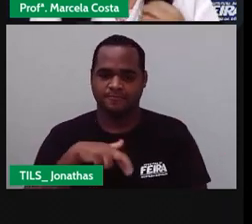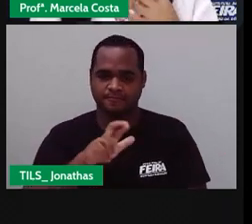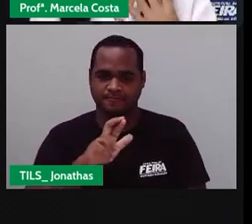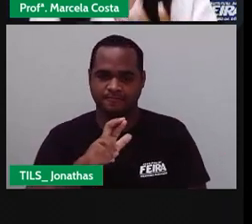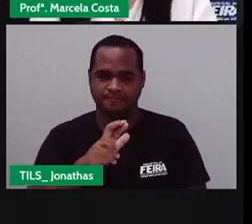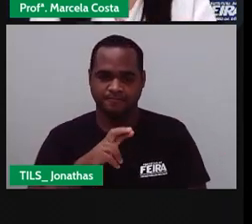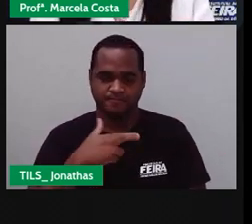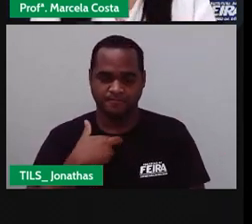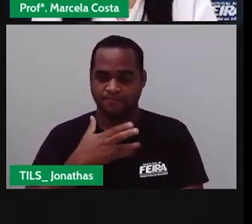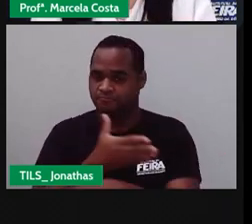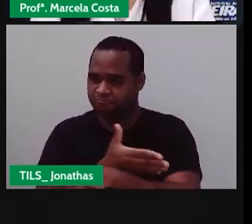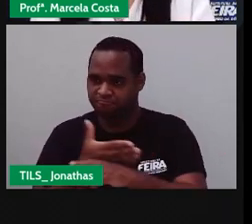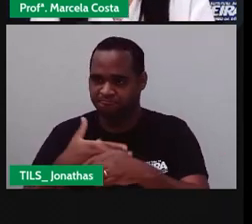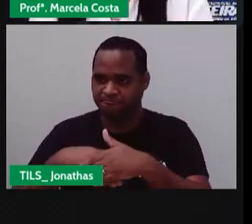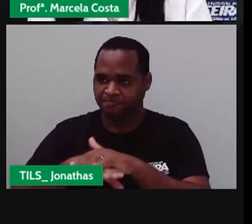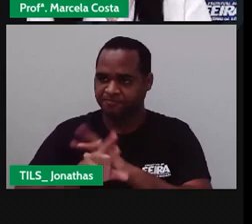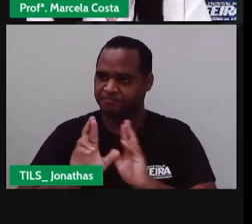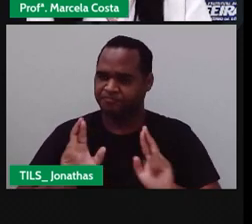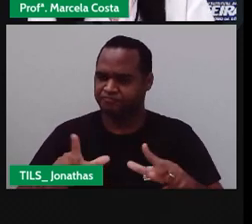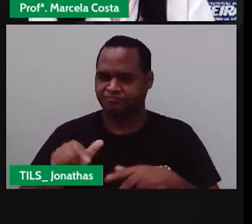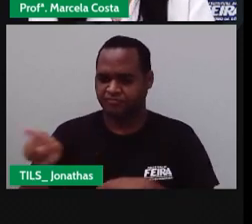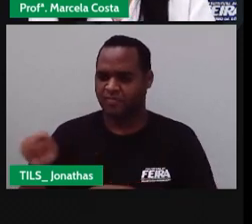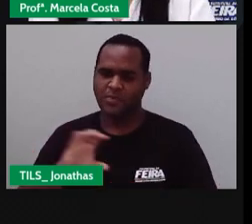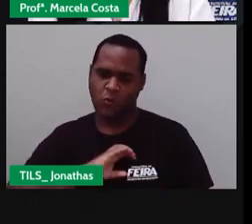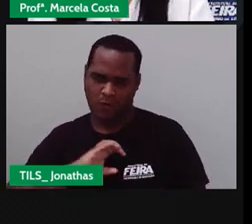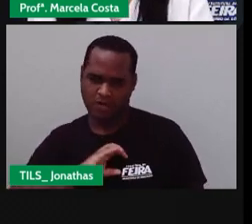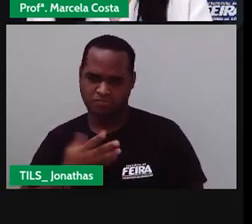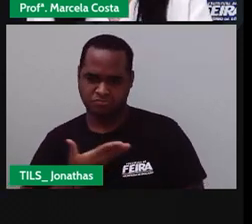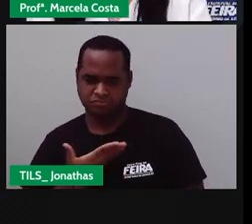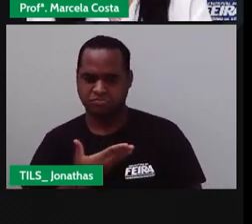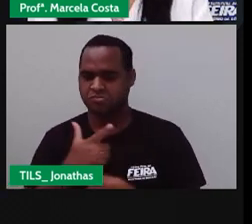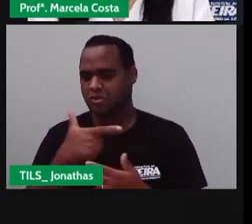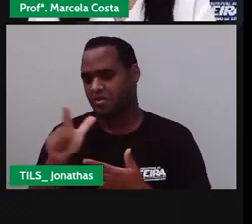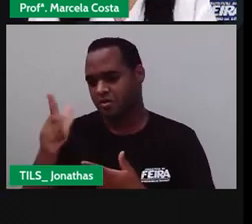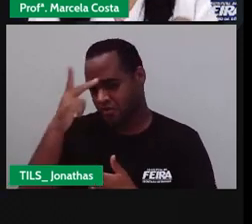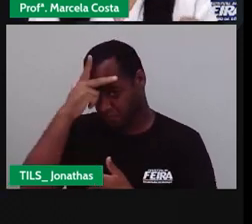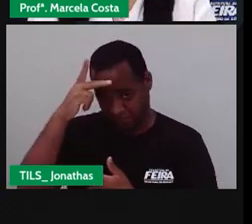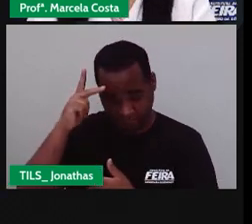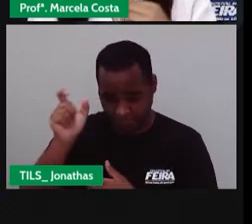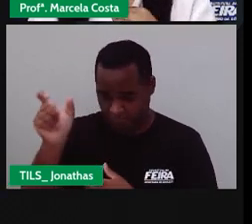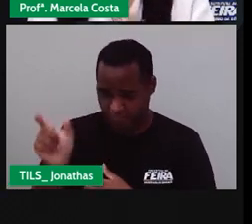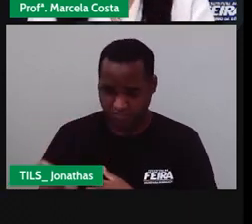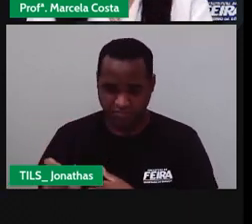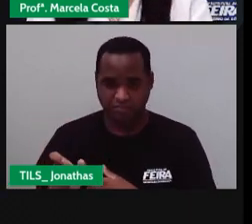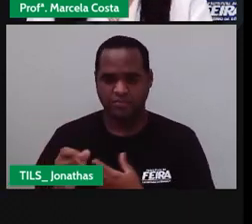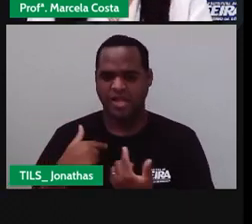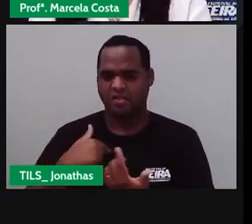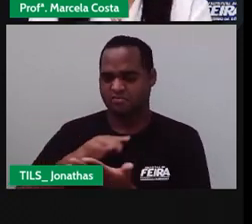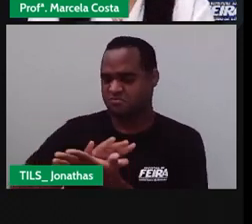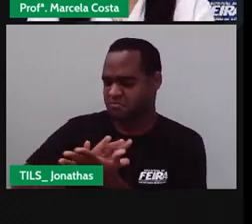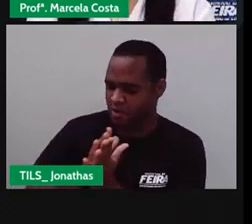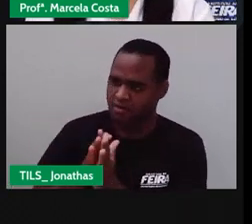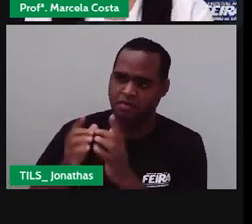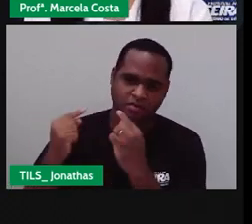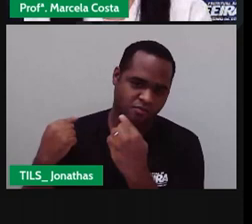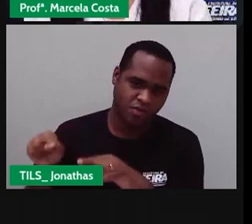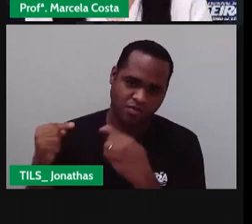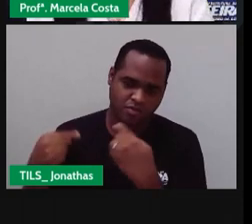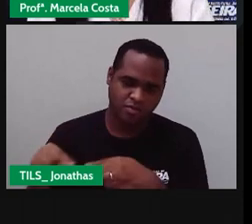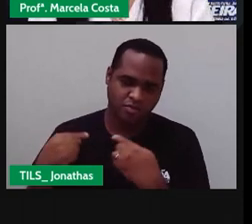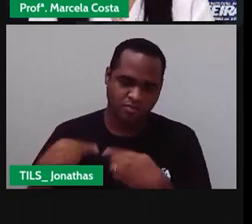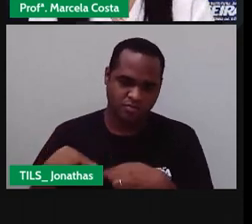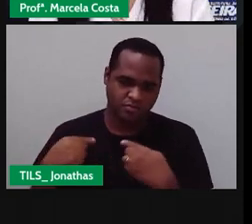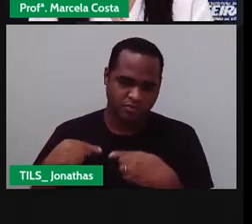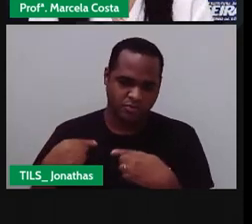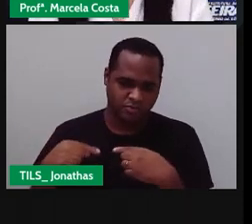Um costume Diferente Do seu colega Você Não pode Maltratar Ele Por conta